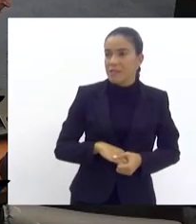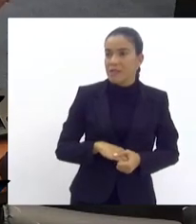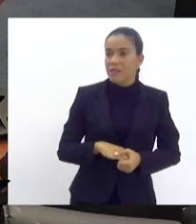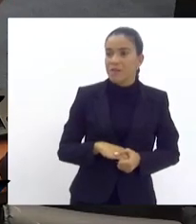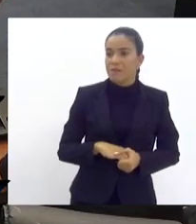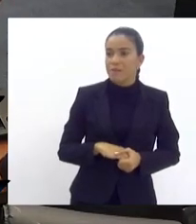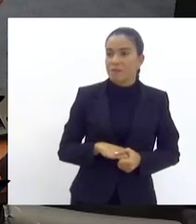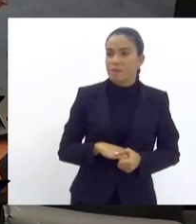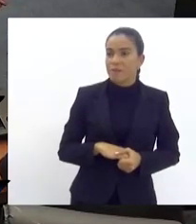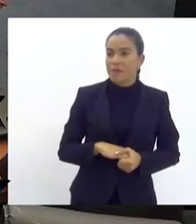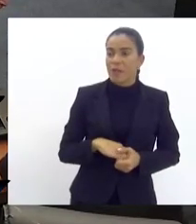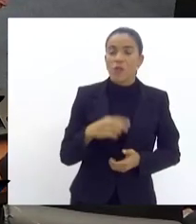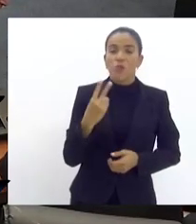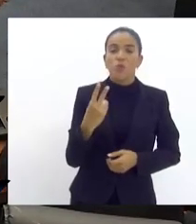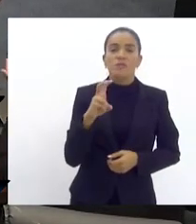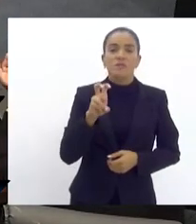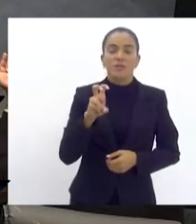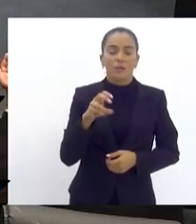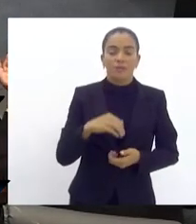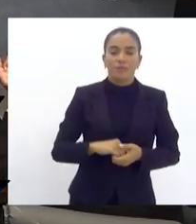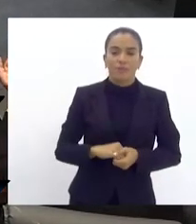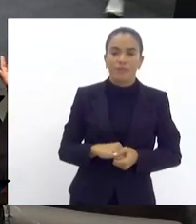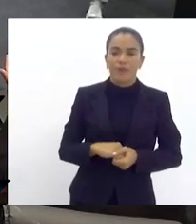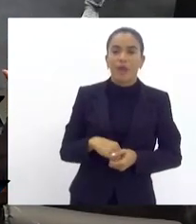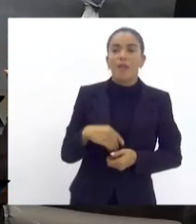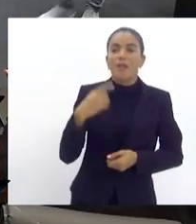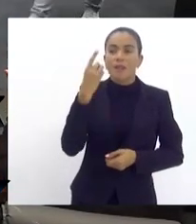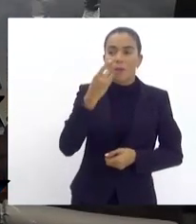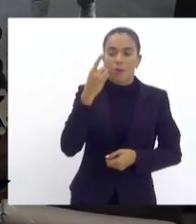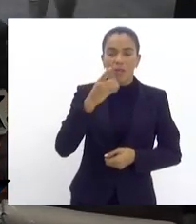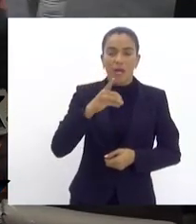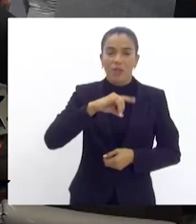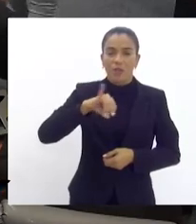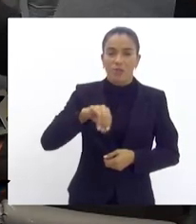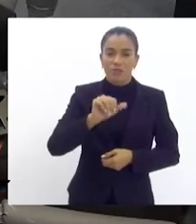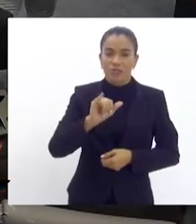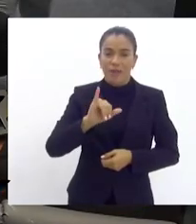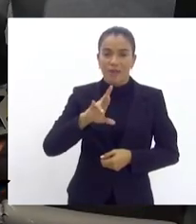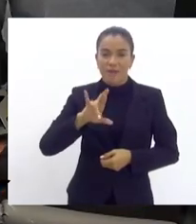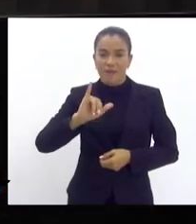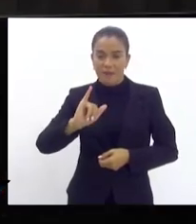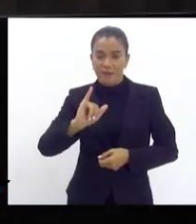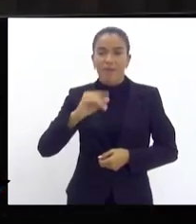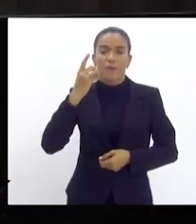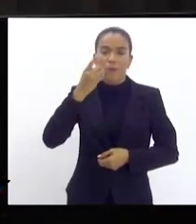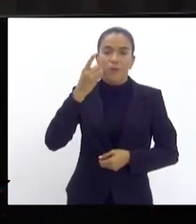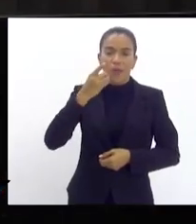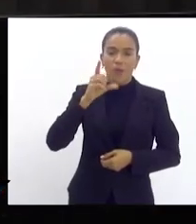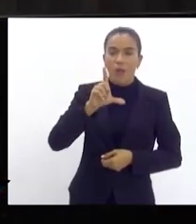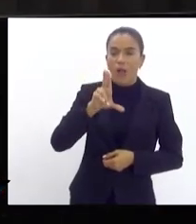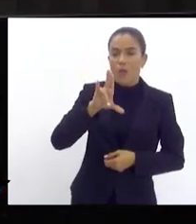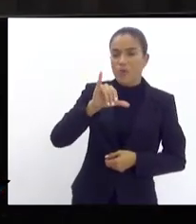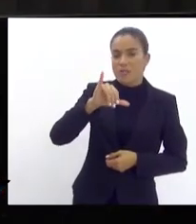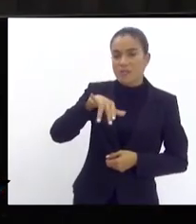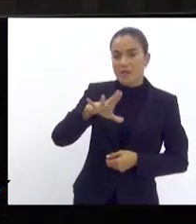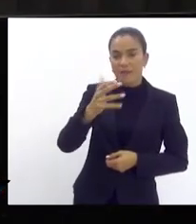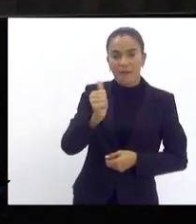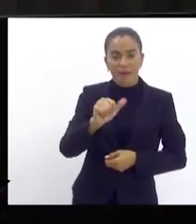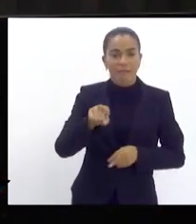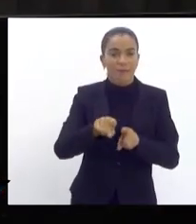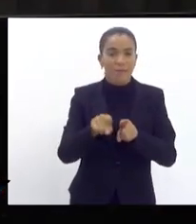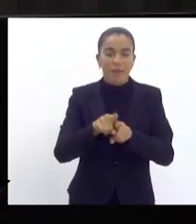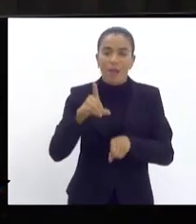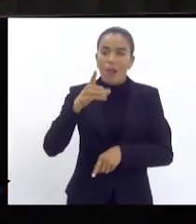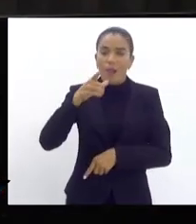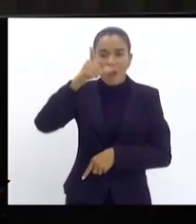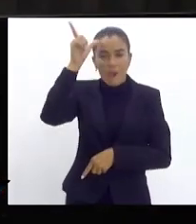muito bom ter o senhor aí como presidente deputado Jair deputado Lucinha deputado Luiz Paulo deputado Alain professor